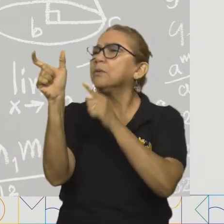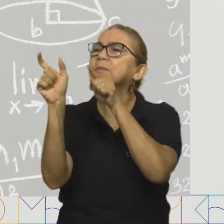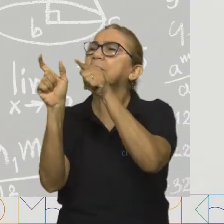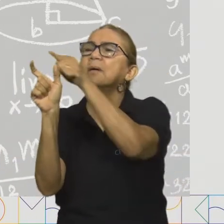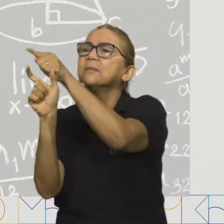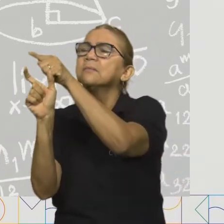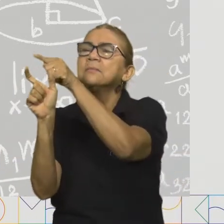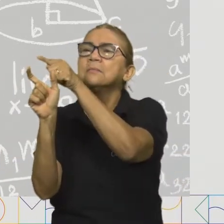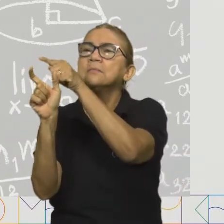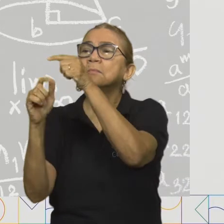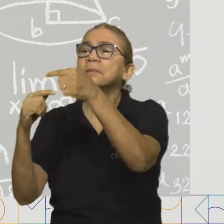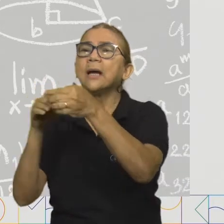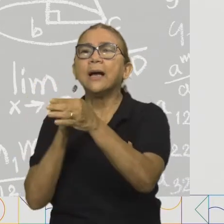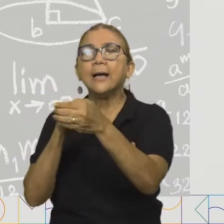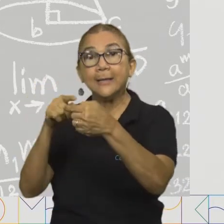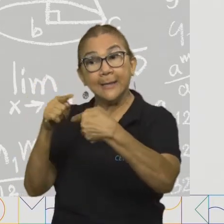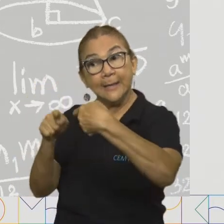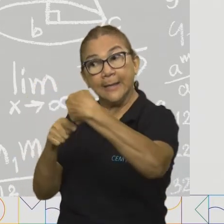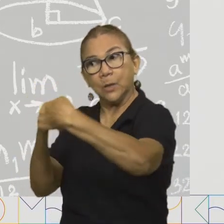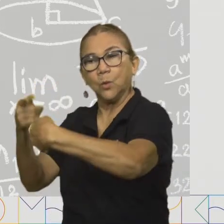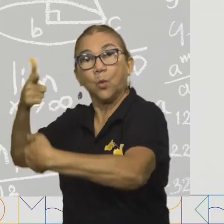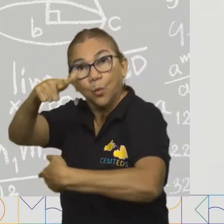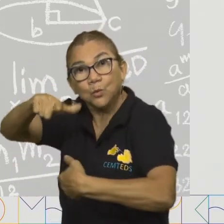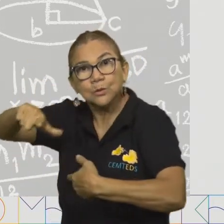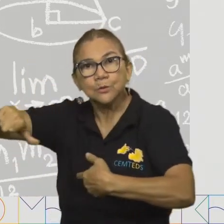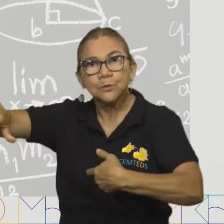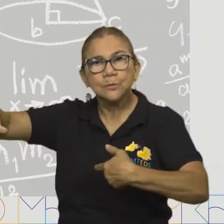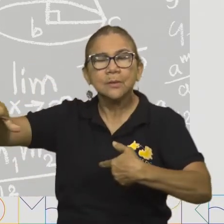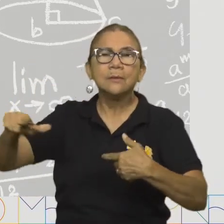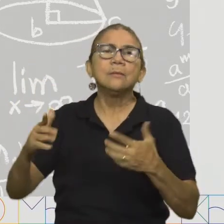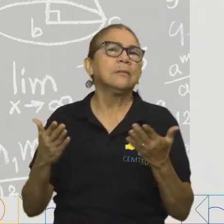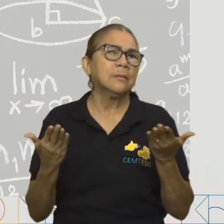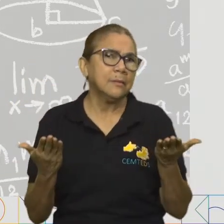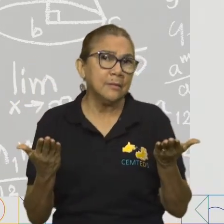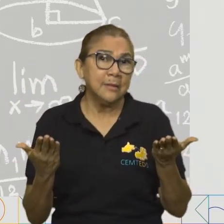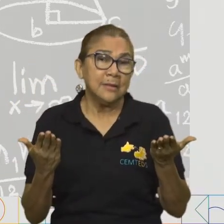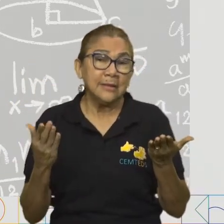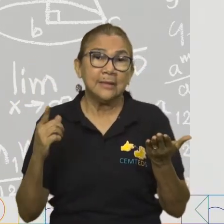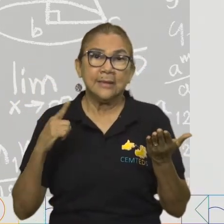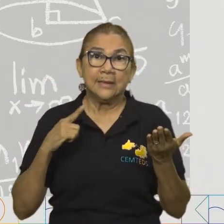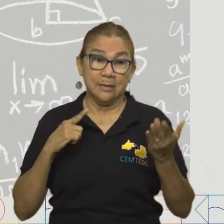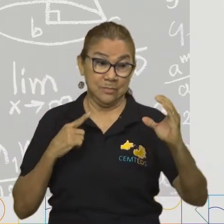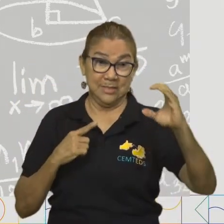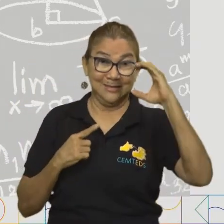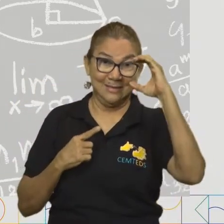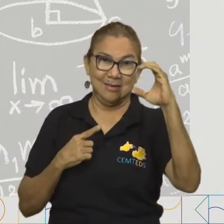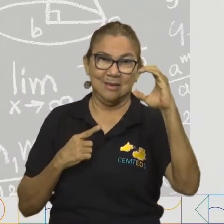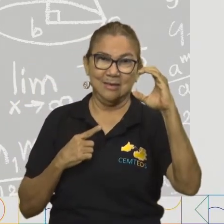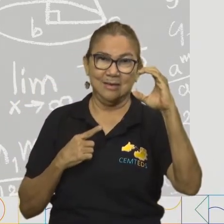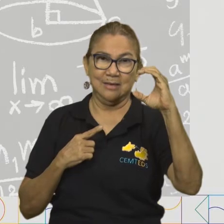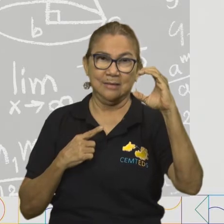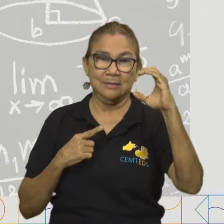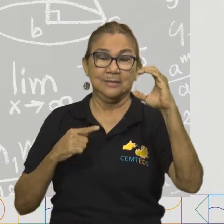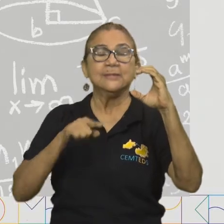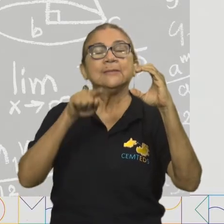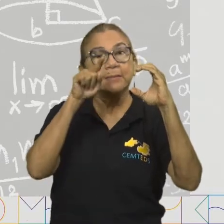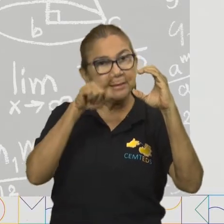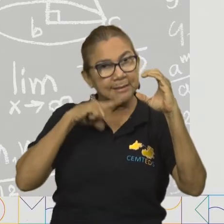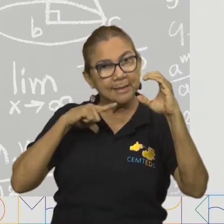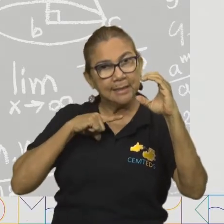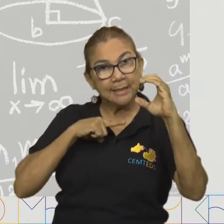um espacinho e seguem ao mais um espacinho. E temos aí a letra C.